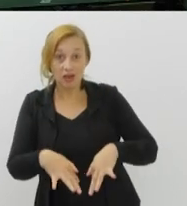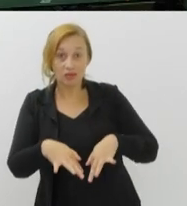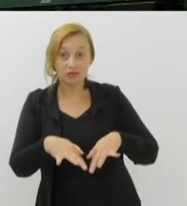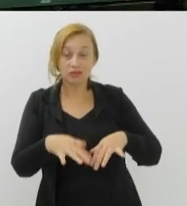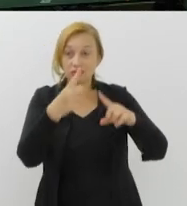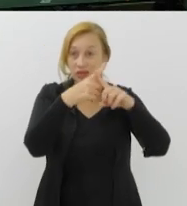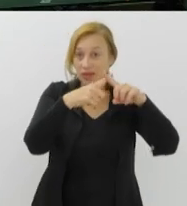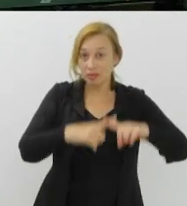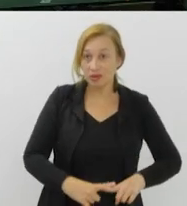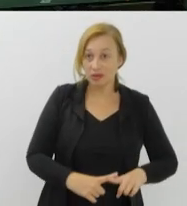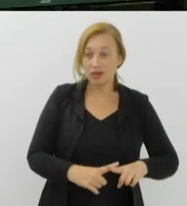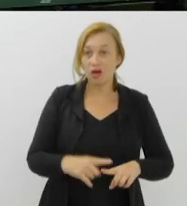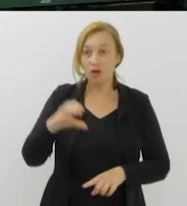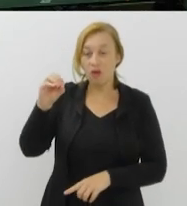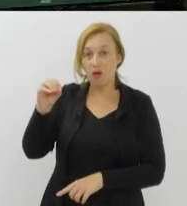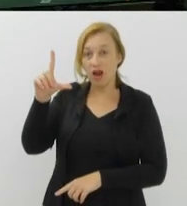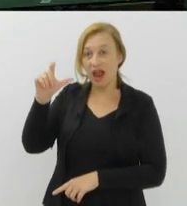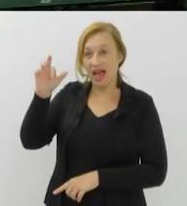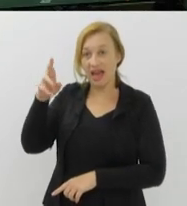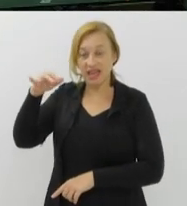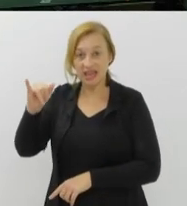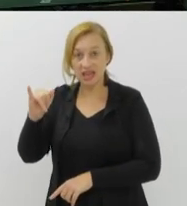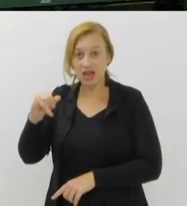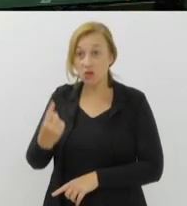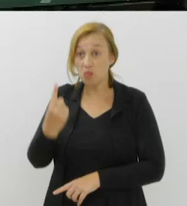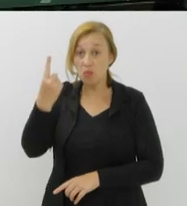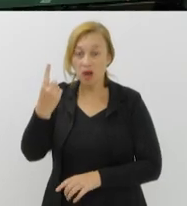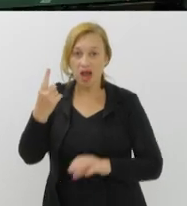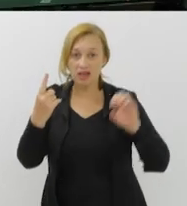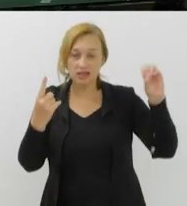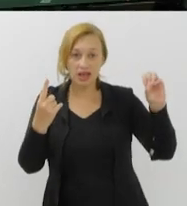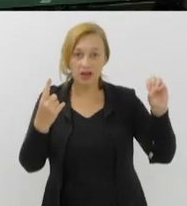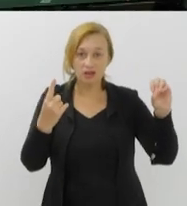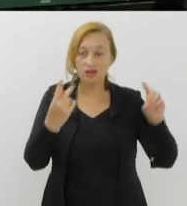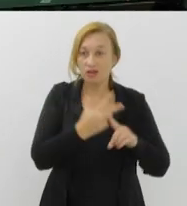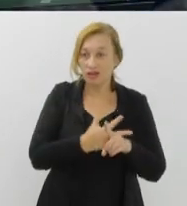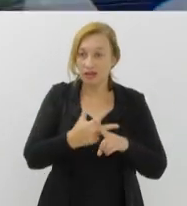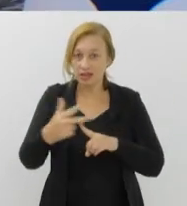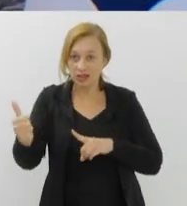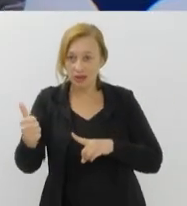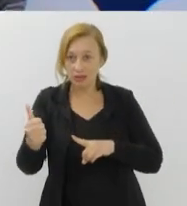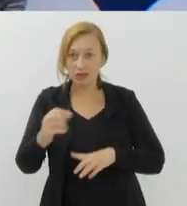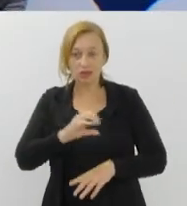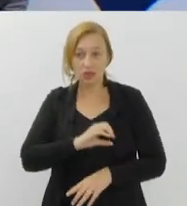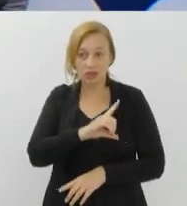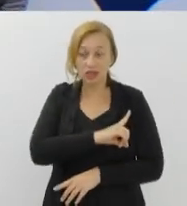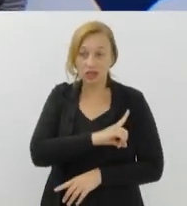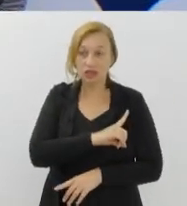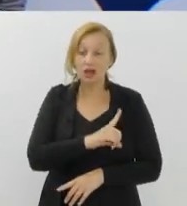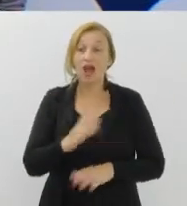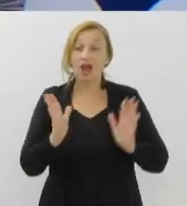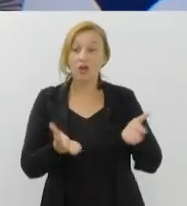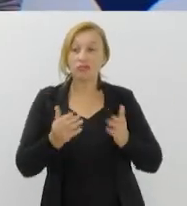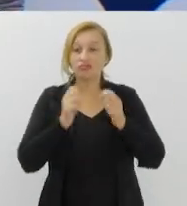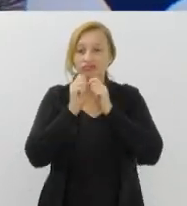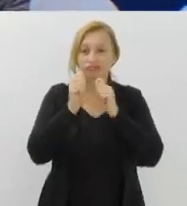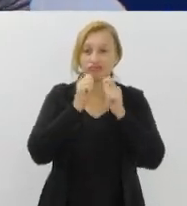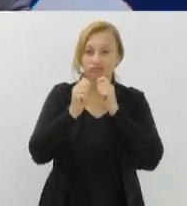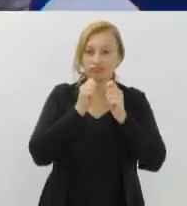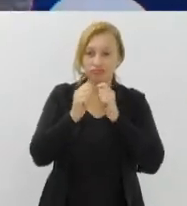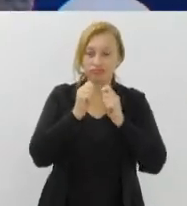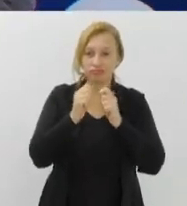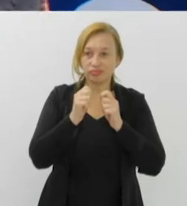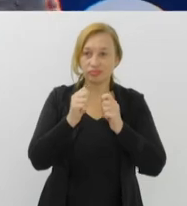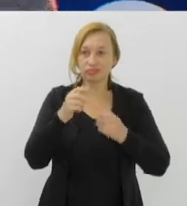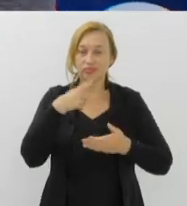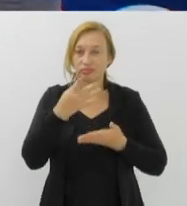Caxias por 1 a 0. O repórter Paulo Vitor Viviani traz as informações. Olá, para você que acompanha a TV Alerj, um